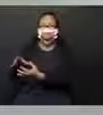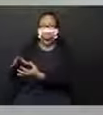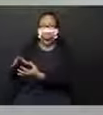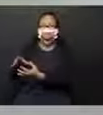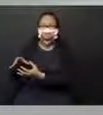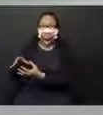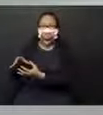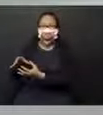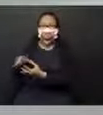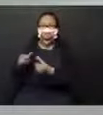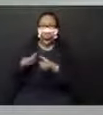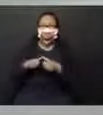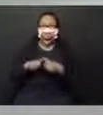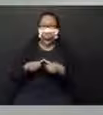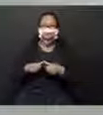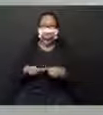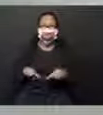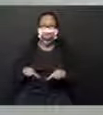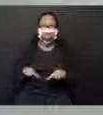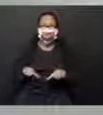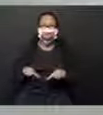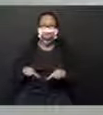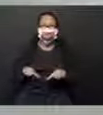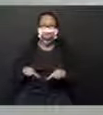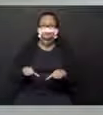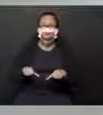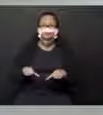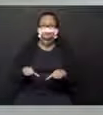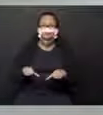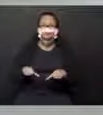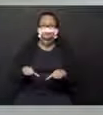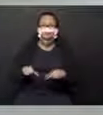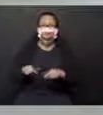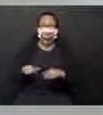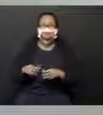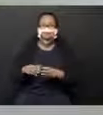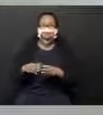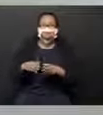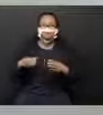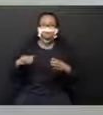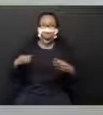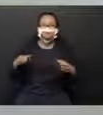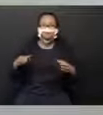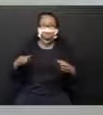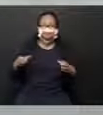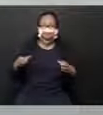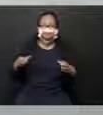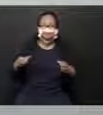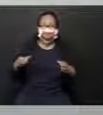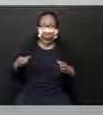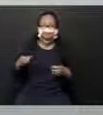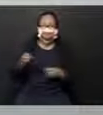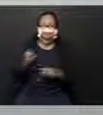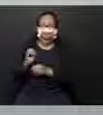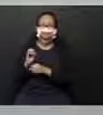ficando, olha só, aqui ao lado. Na, e olha, se eu chego perto,